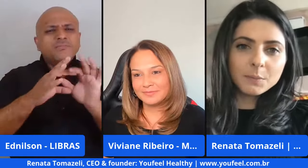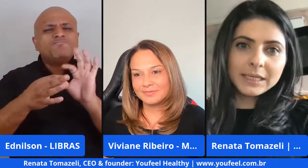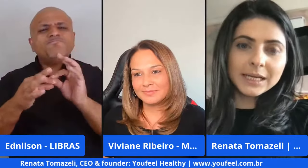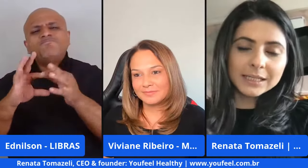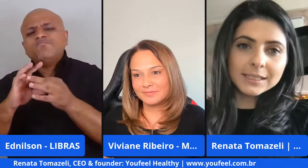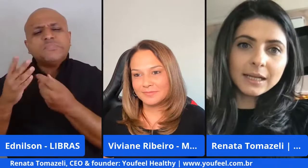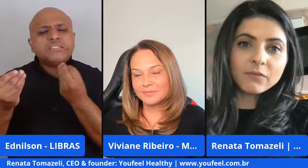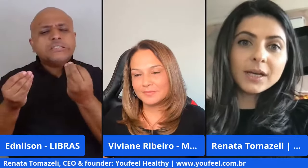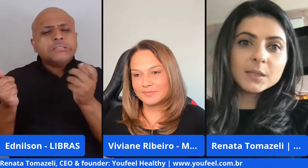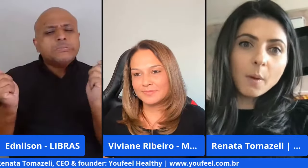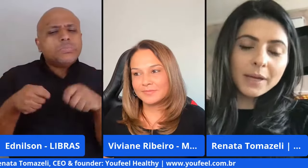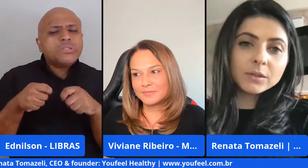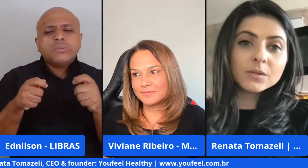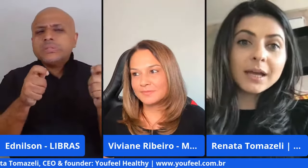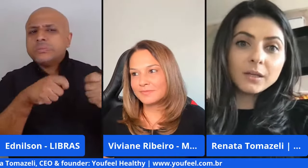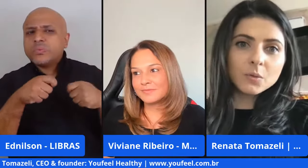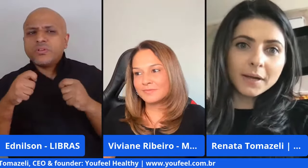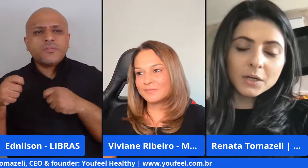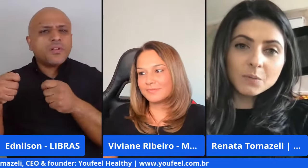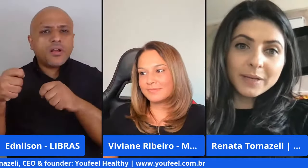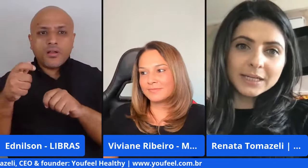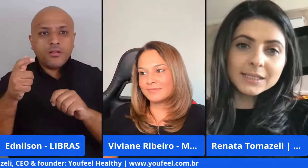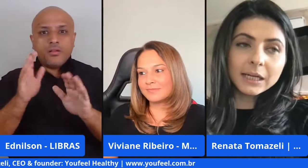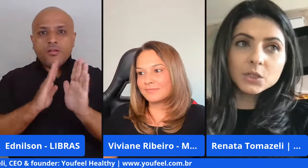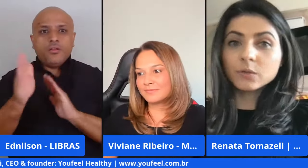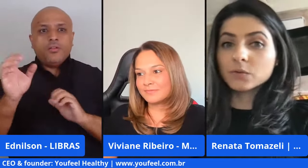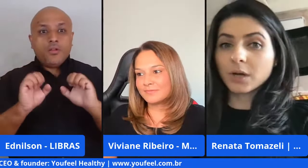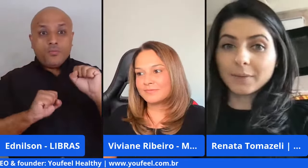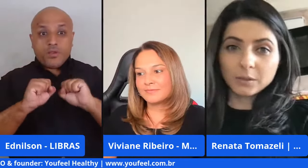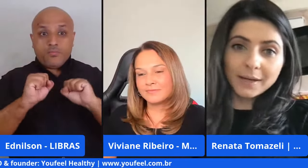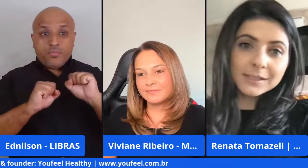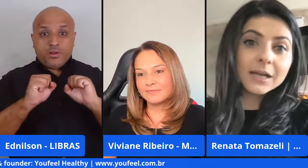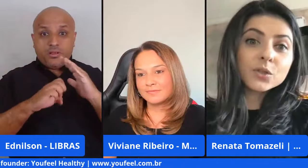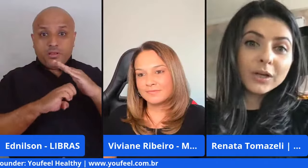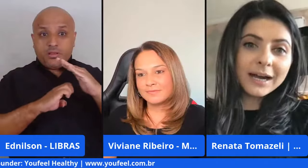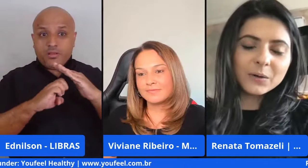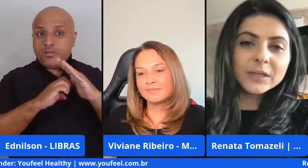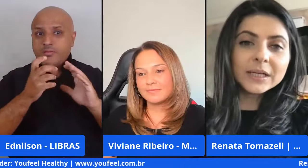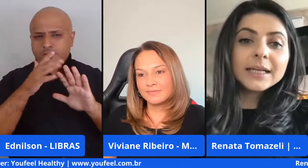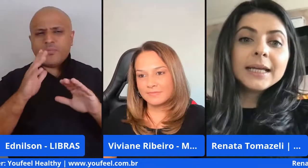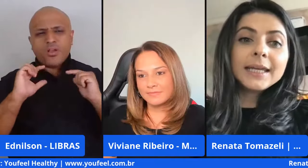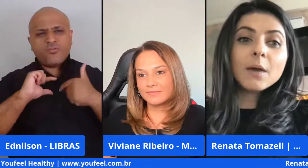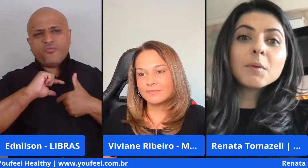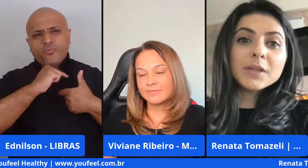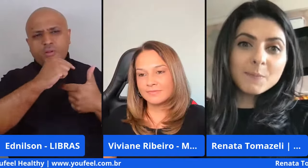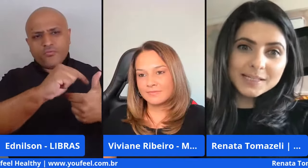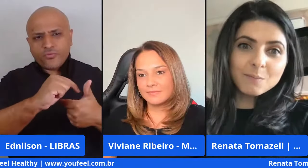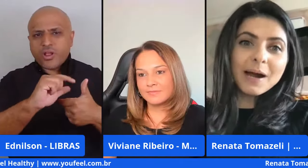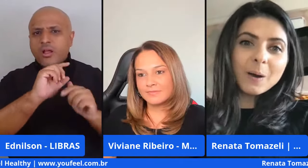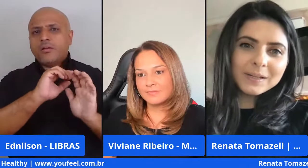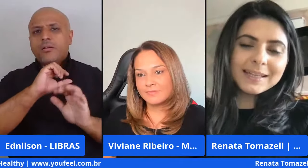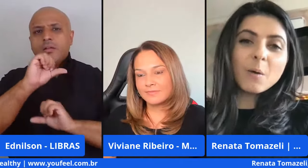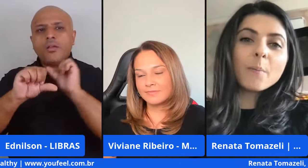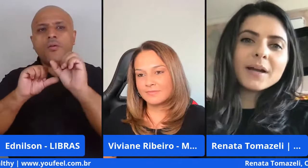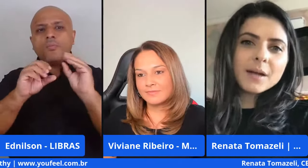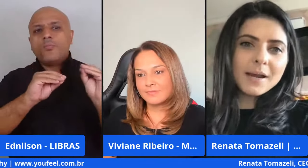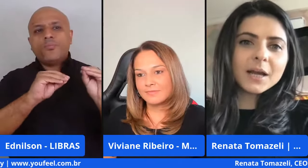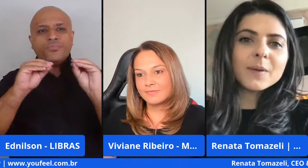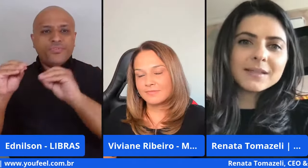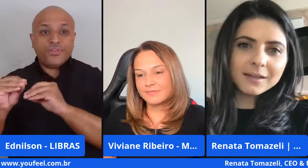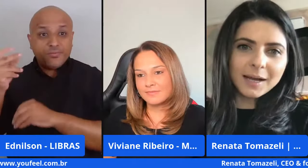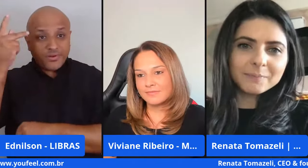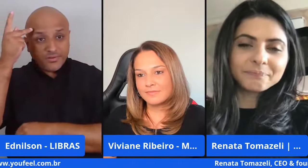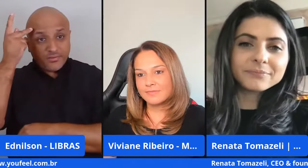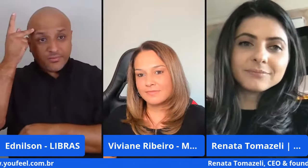outras possibilidades né e foi nesse momento que eu saí de uma grande empresa né que tinha um funcionamento mais tradicional e eu me mudei para São Paulo então para